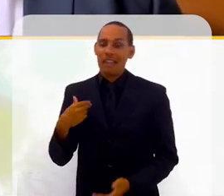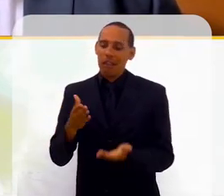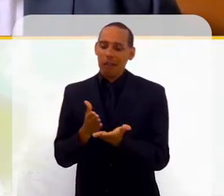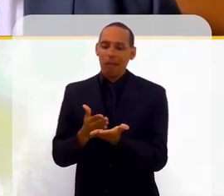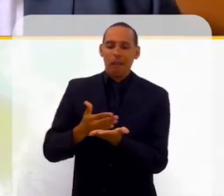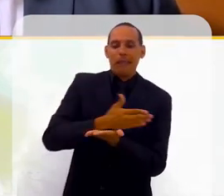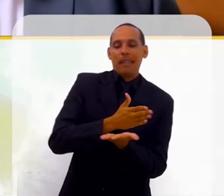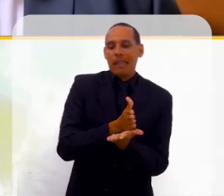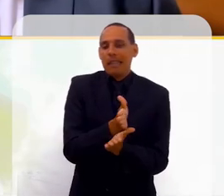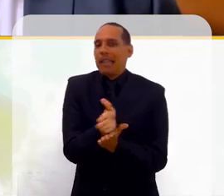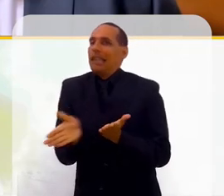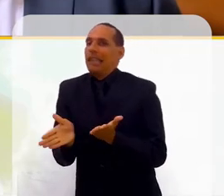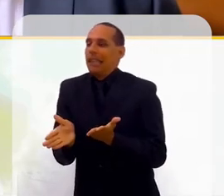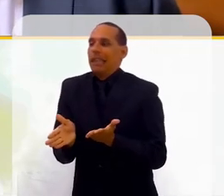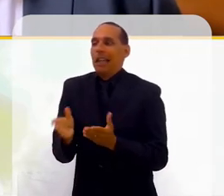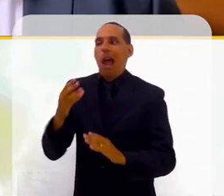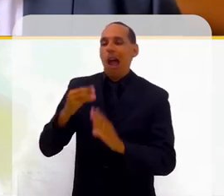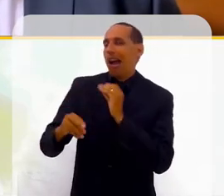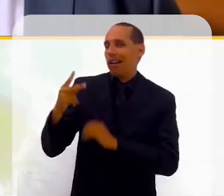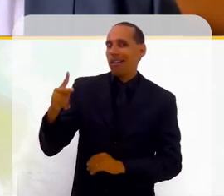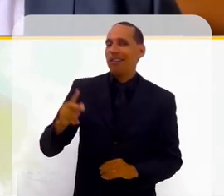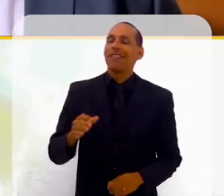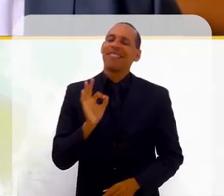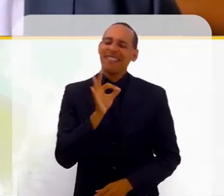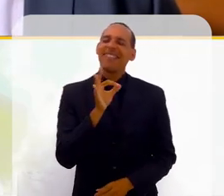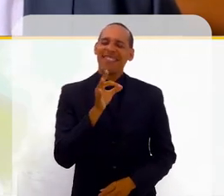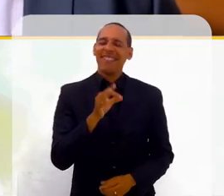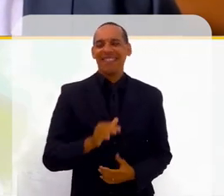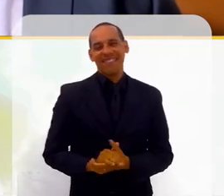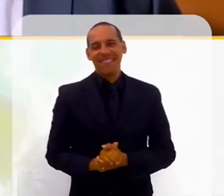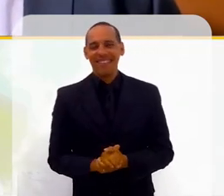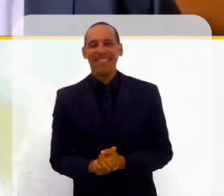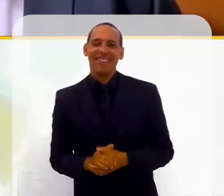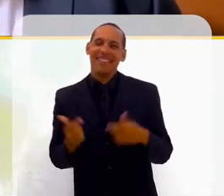desviar, né? É. Desviar dele. Isso.